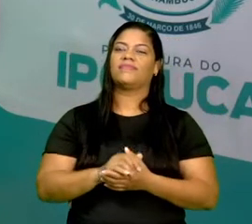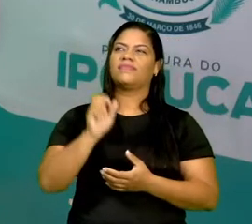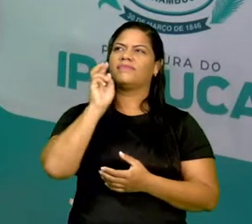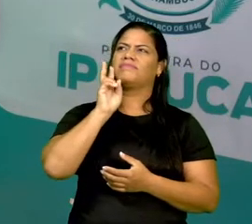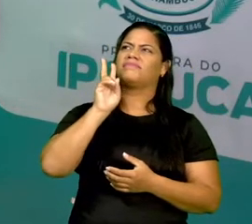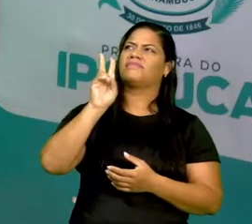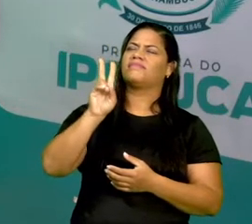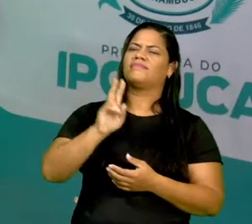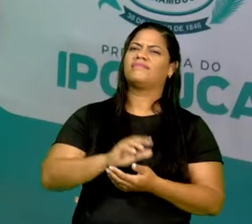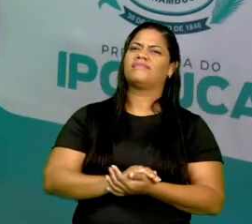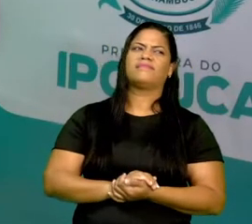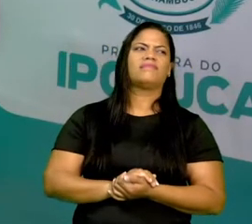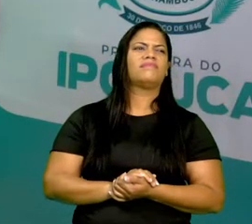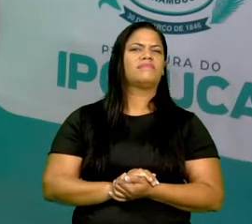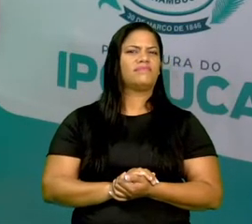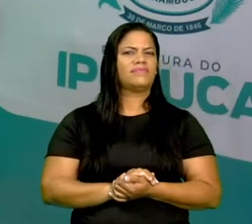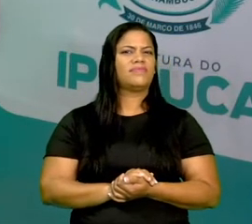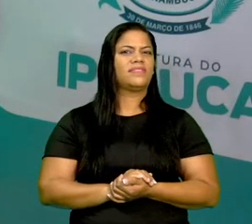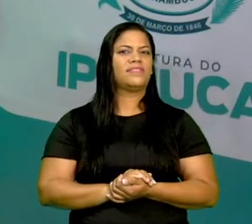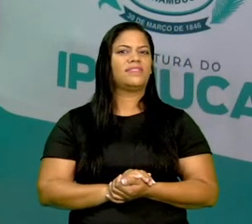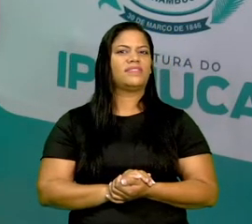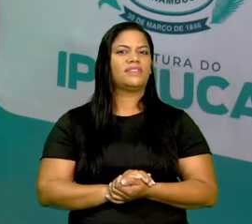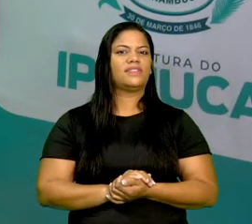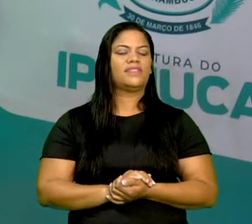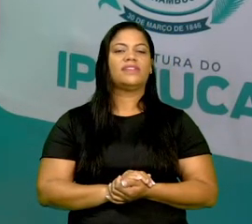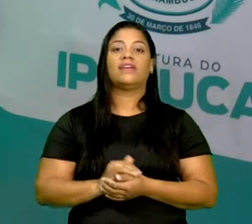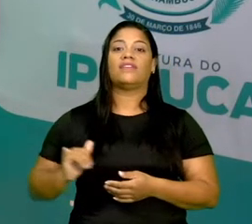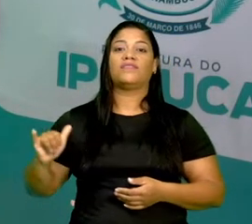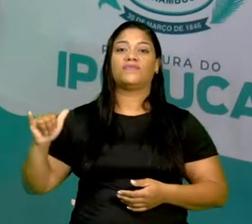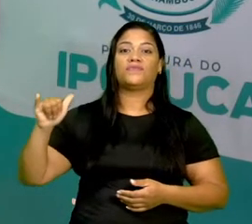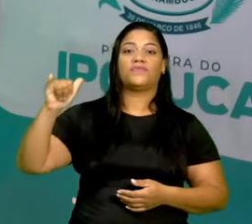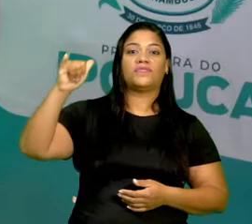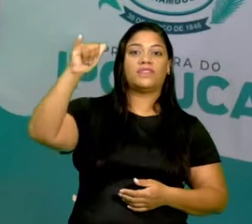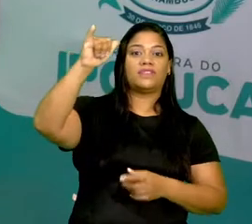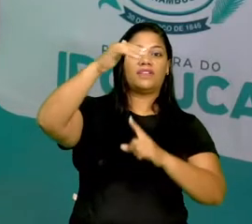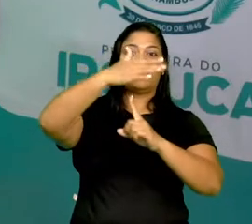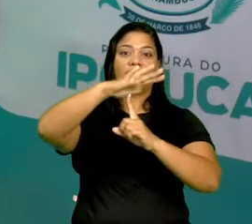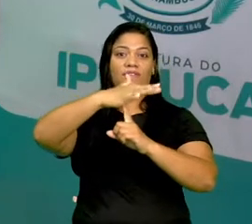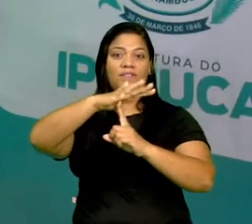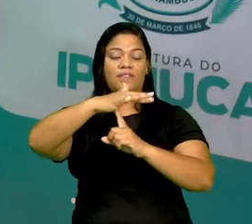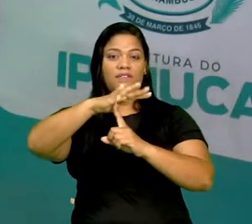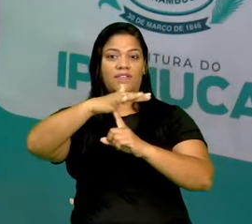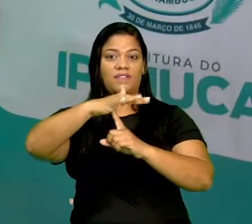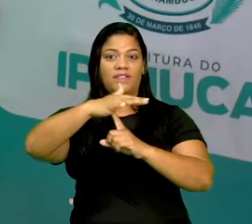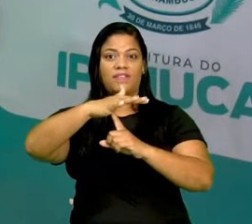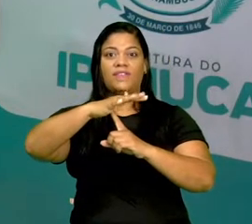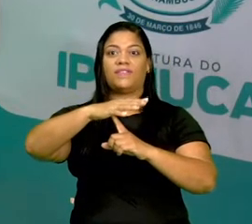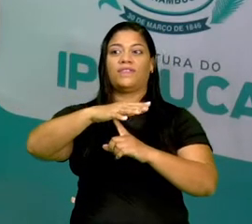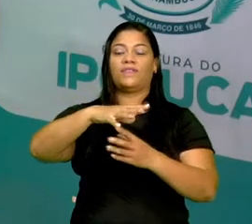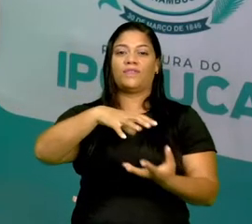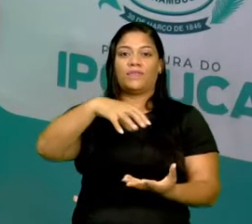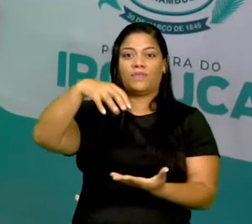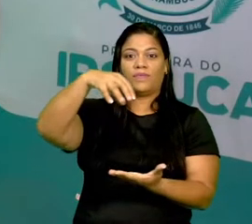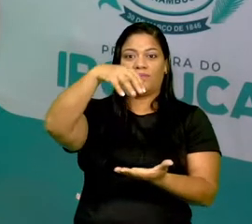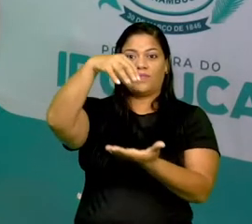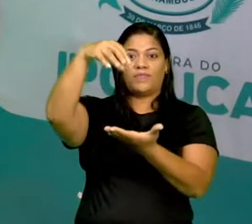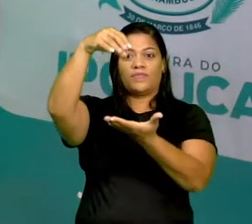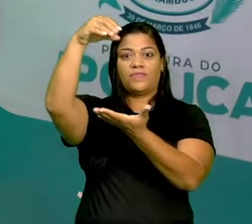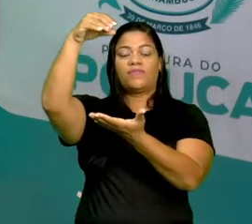dele, através desse veículo, como aviões, helicópteros, balões,